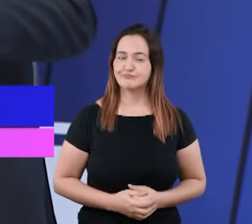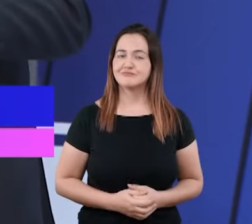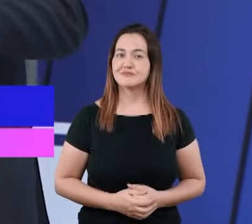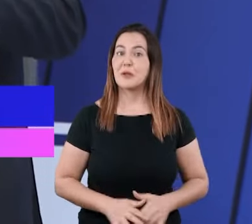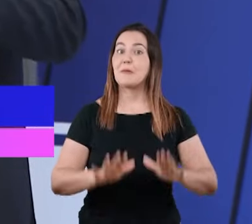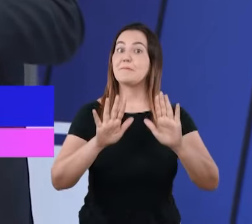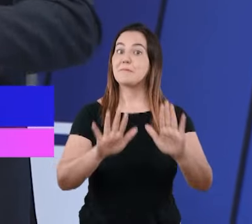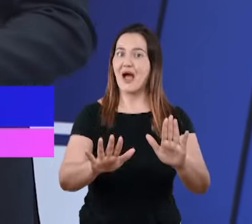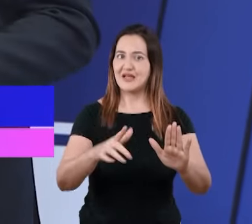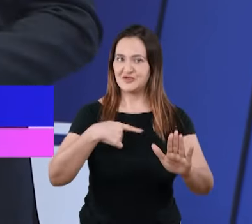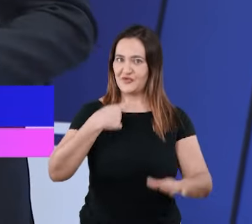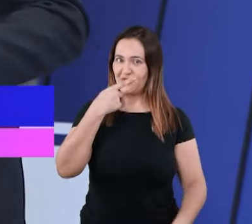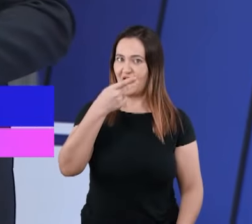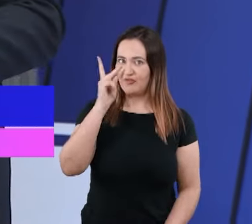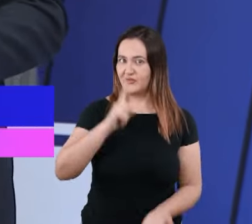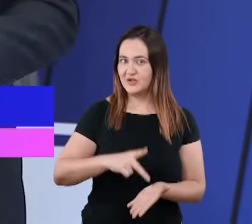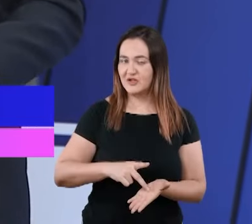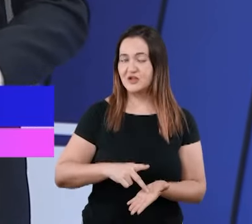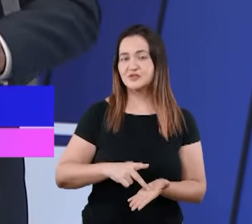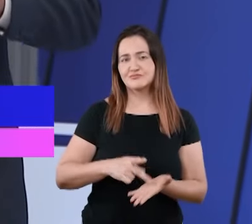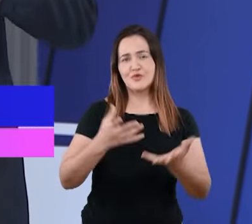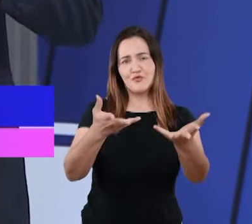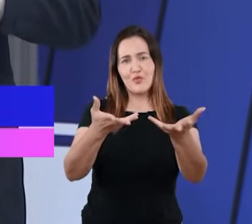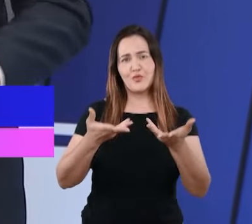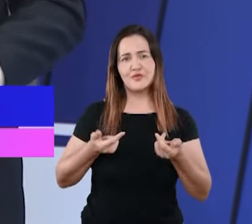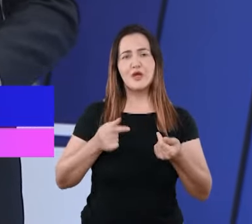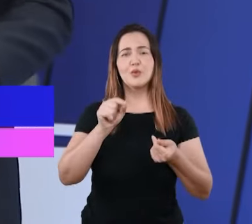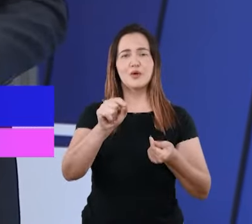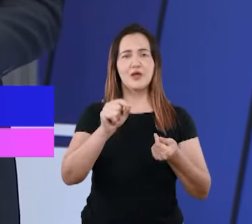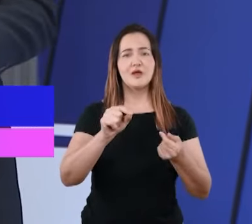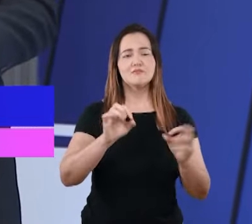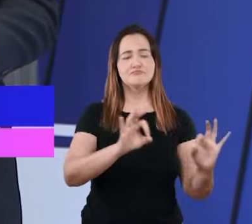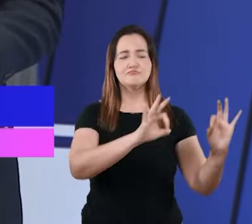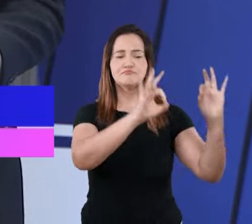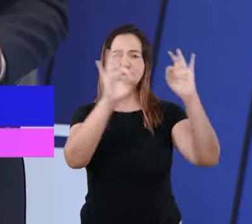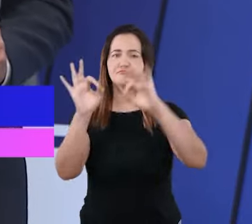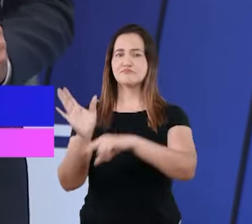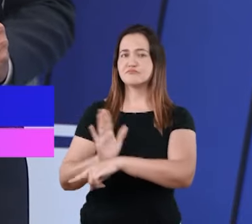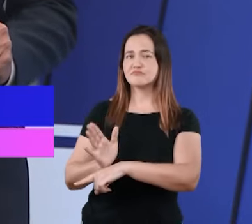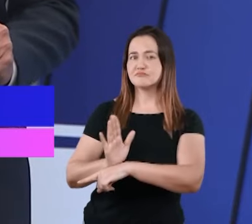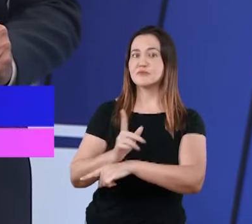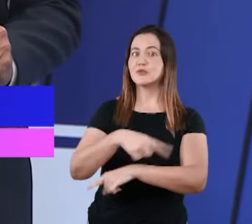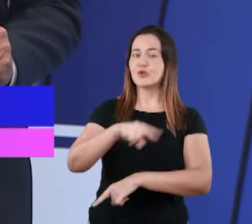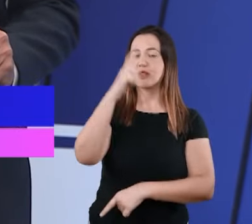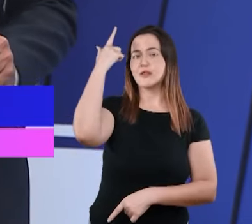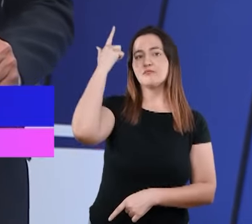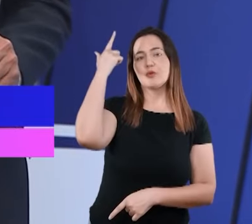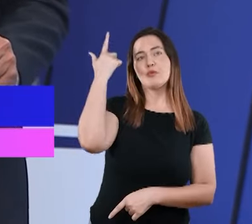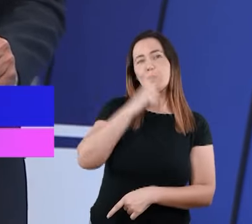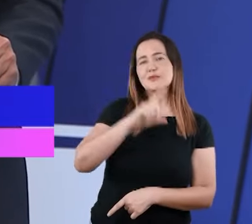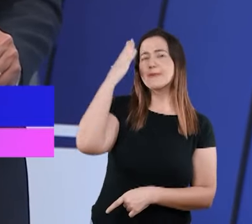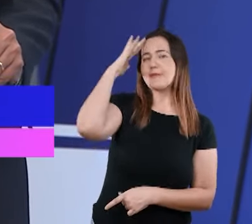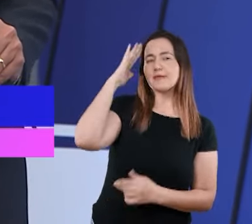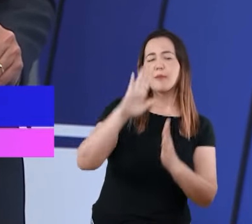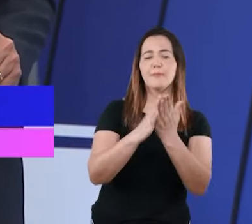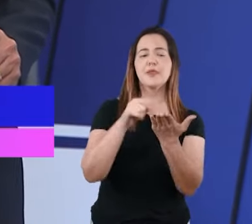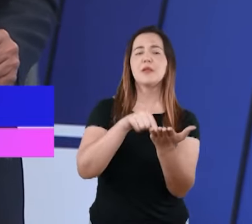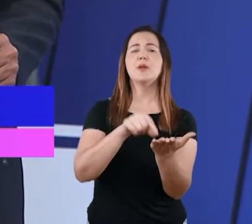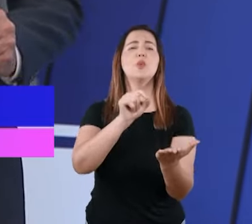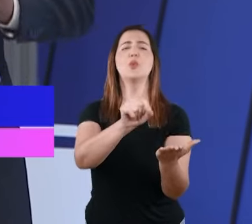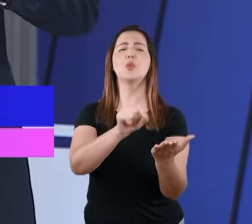de ter uma opinião, eu quero te convidar a assistir esse programa para juntos, na Palavra de Deus, entendermos